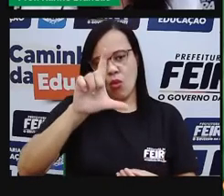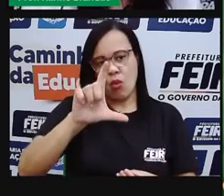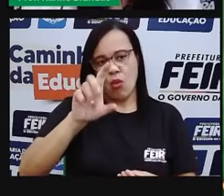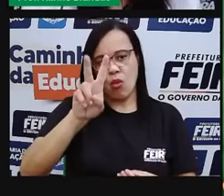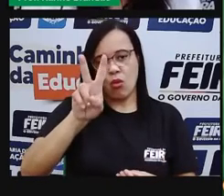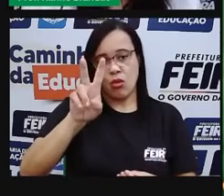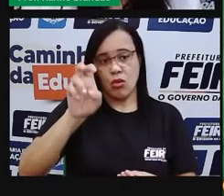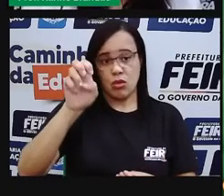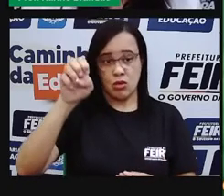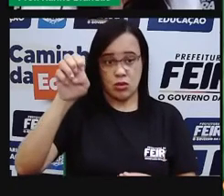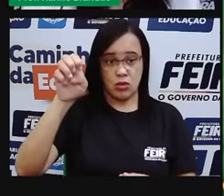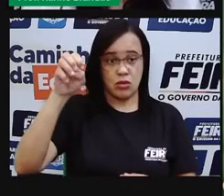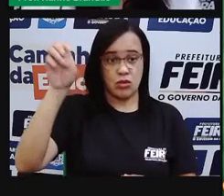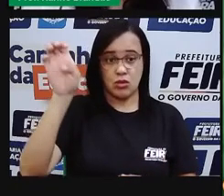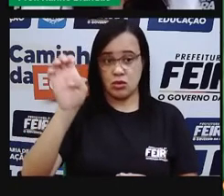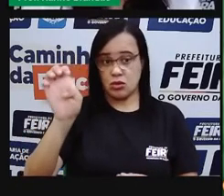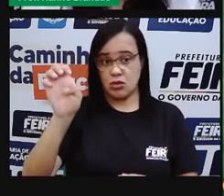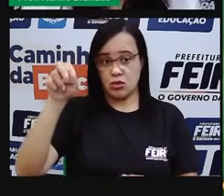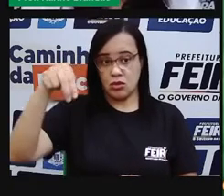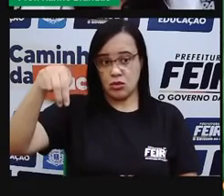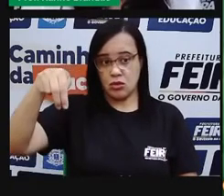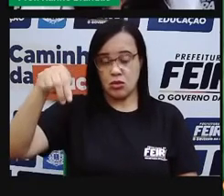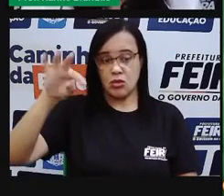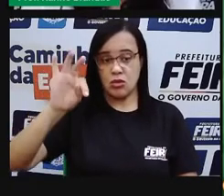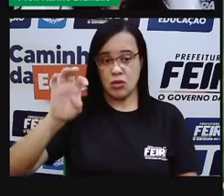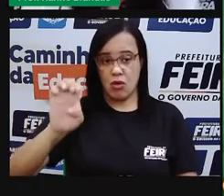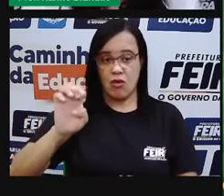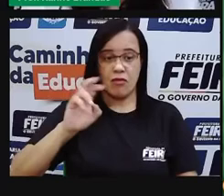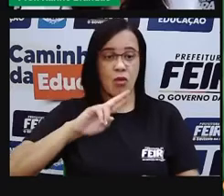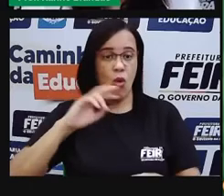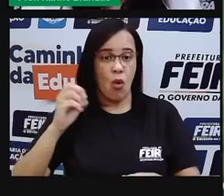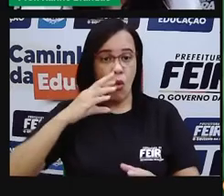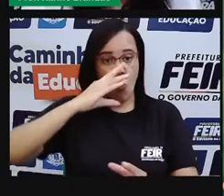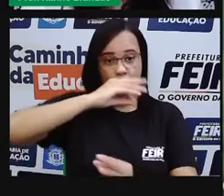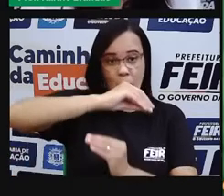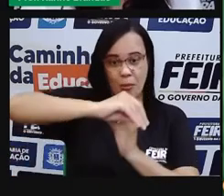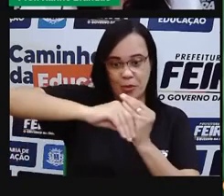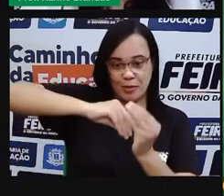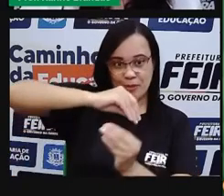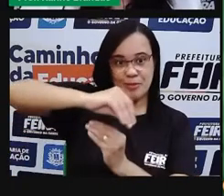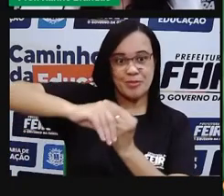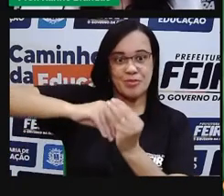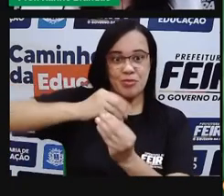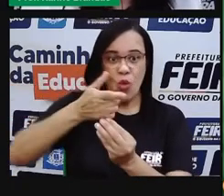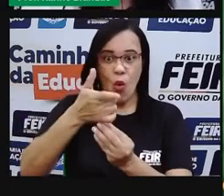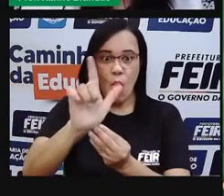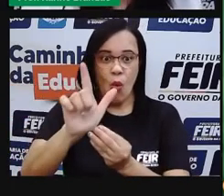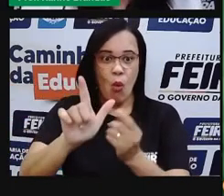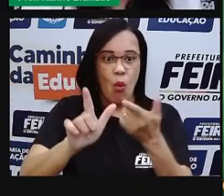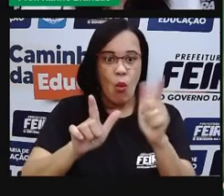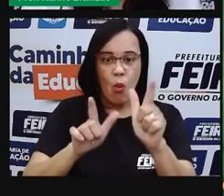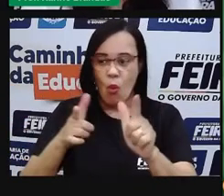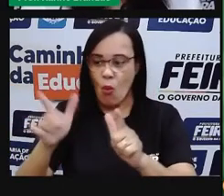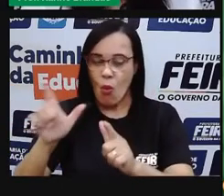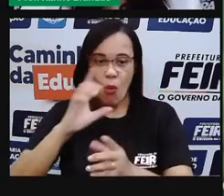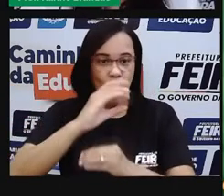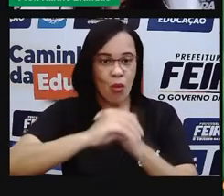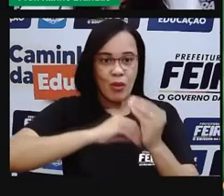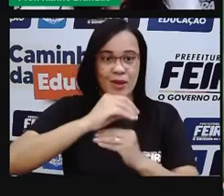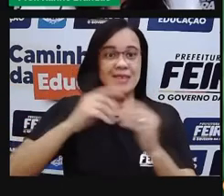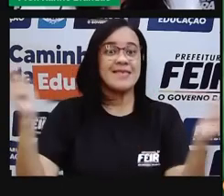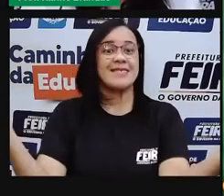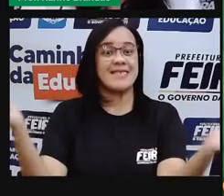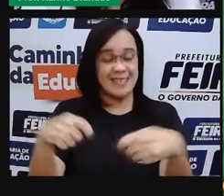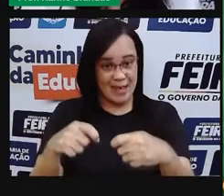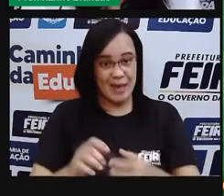mistura com facilidade com outras substâncias. São todas as substâncias? Não. Uma